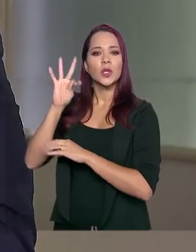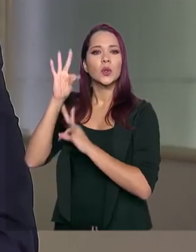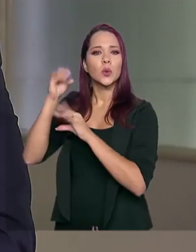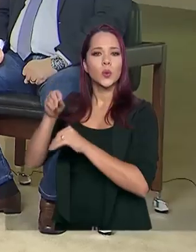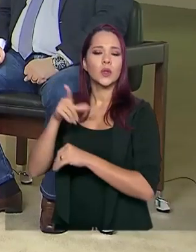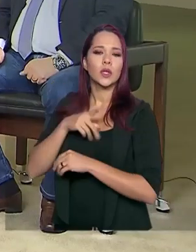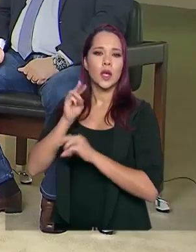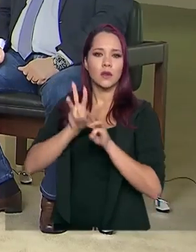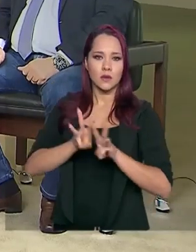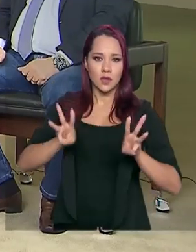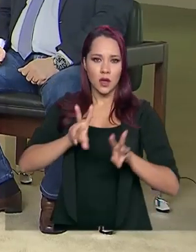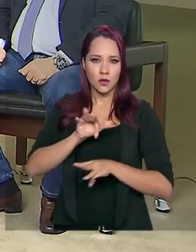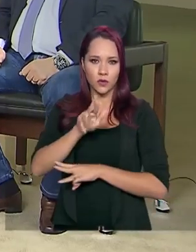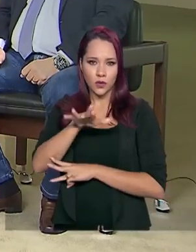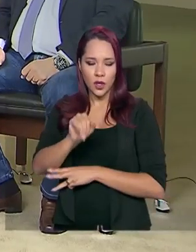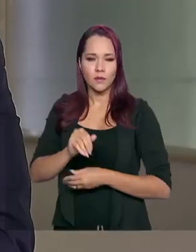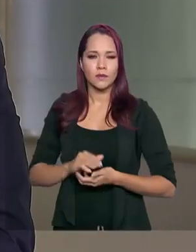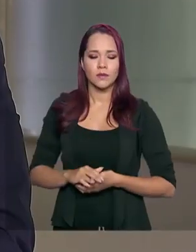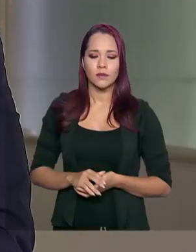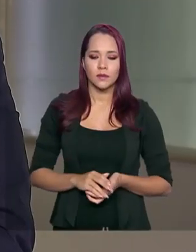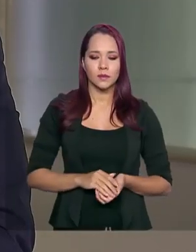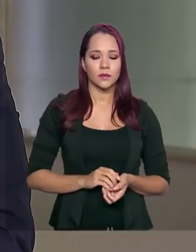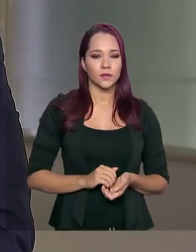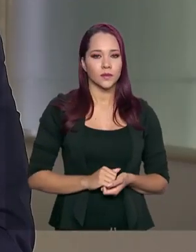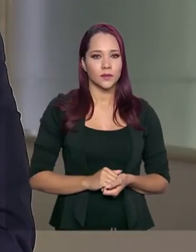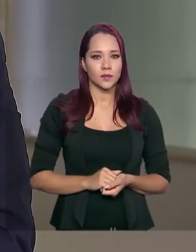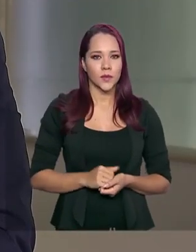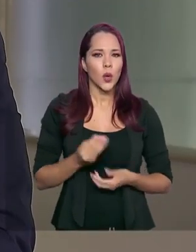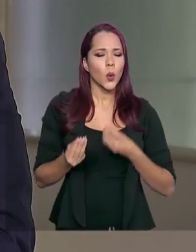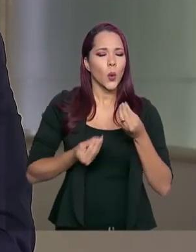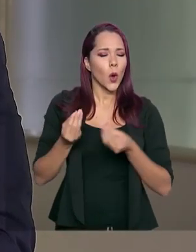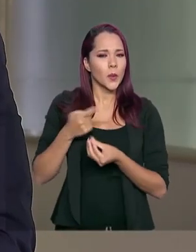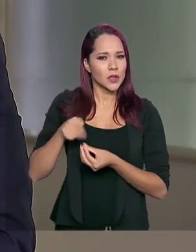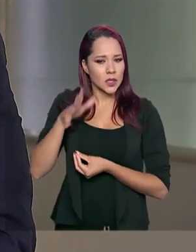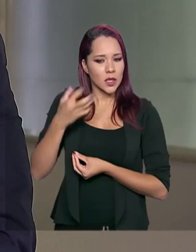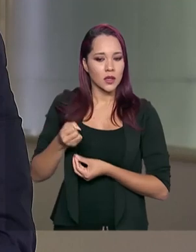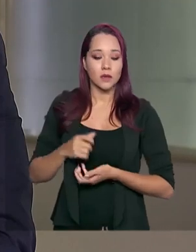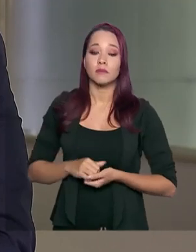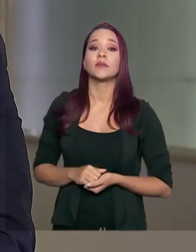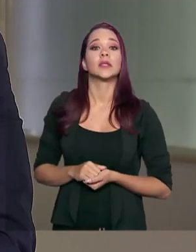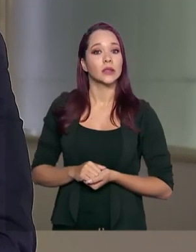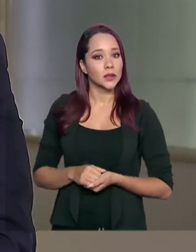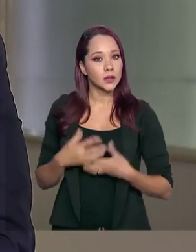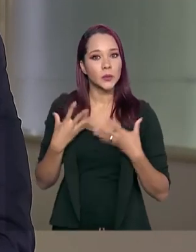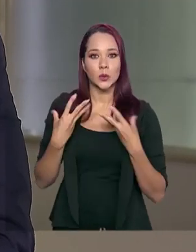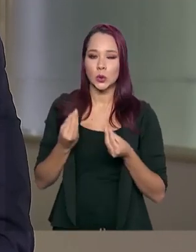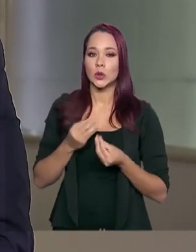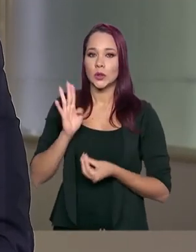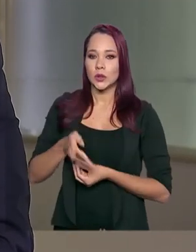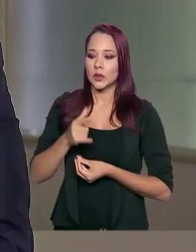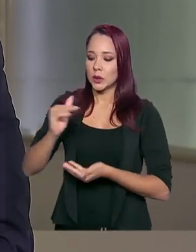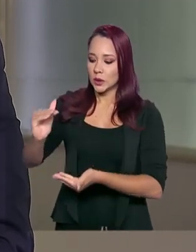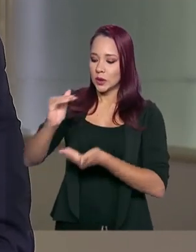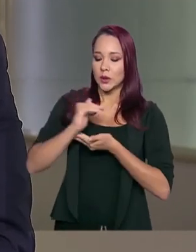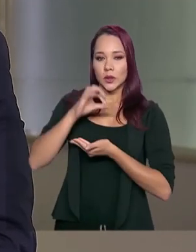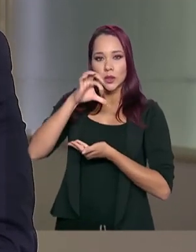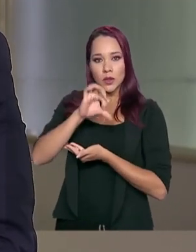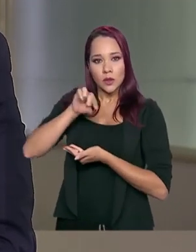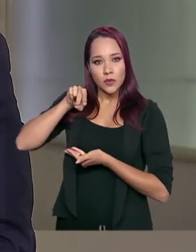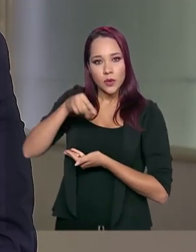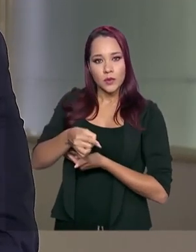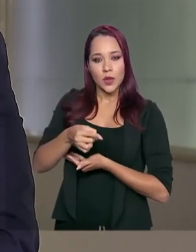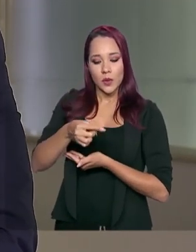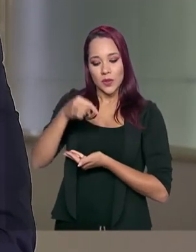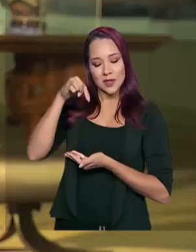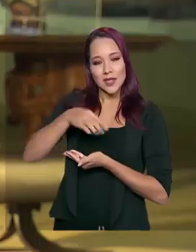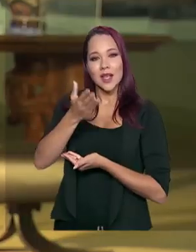site da FUNAI. E como que está sendo a adesão? Muito grande. Nós já recebemos aproximadamente 9 mil cestas básicas da